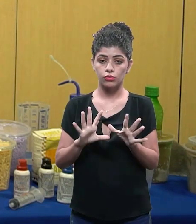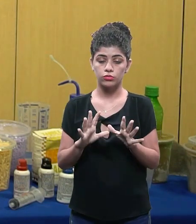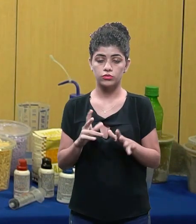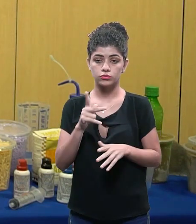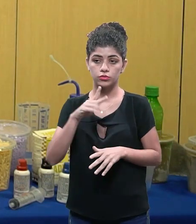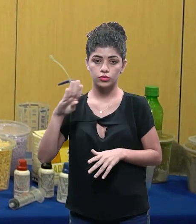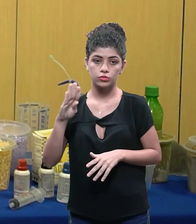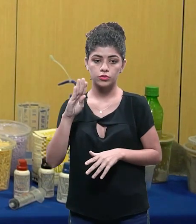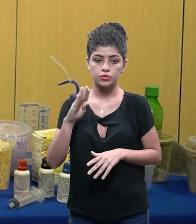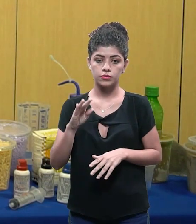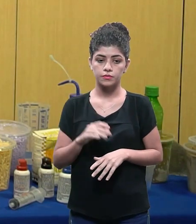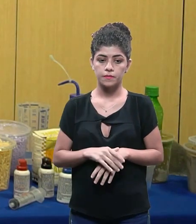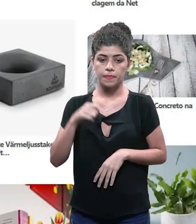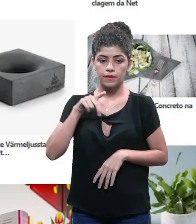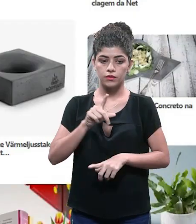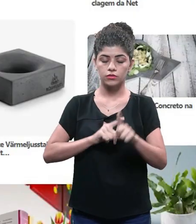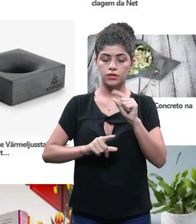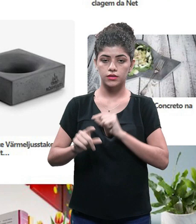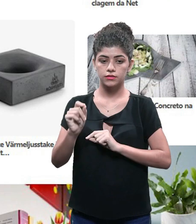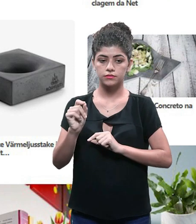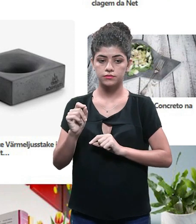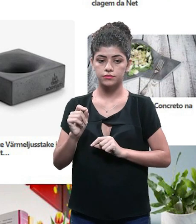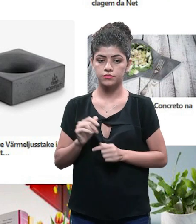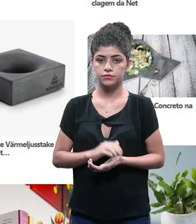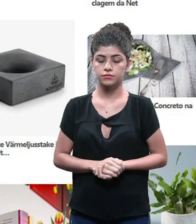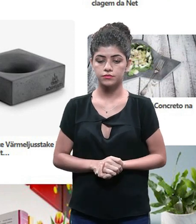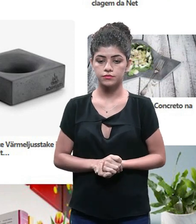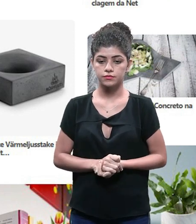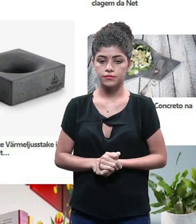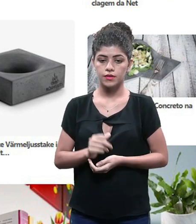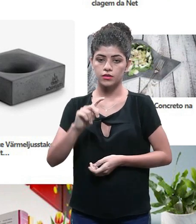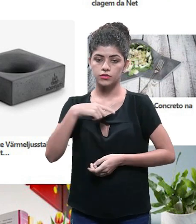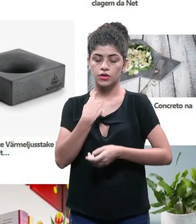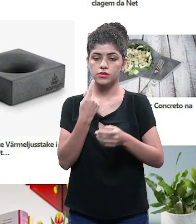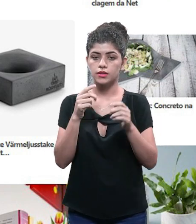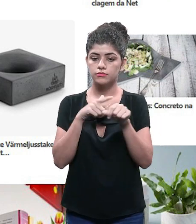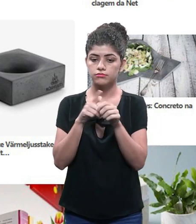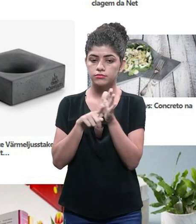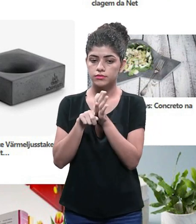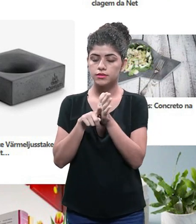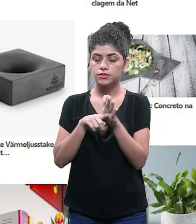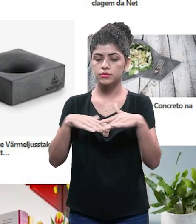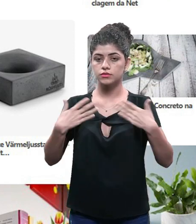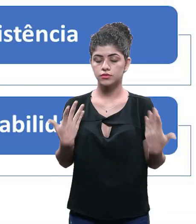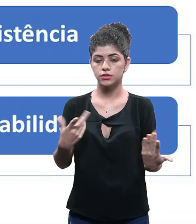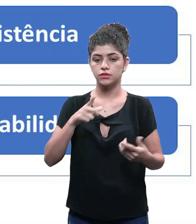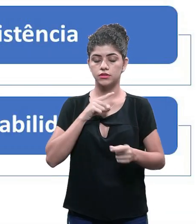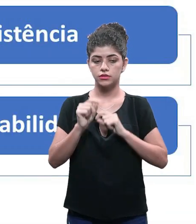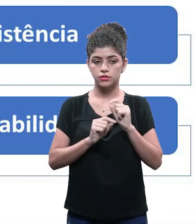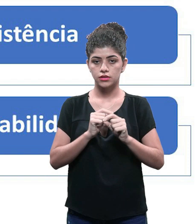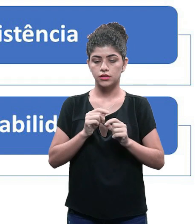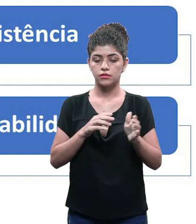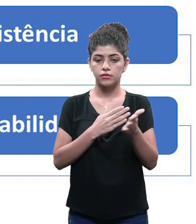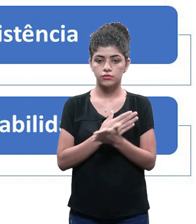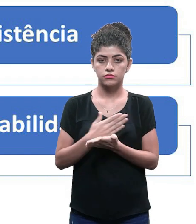imaginar que produto você vai entregar e aí você vai selecionar vários objetos, isso que a gente chama de pesquisa de similares. Quando você